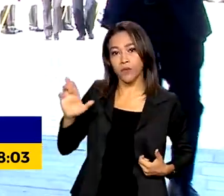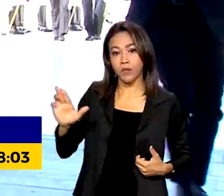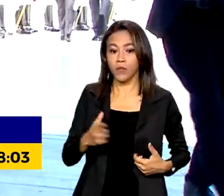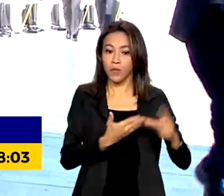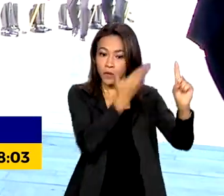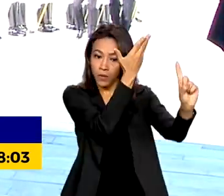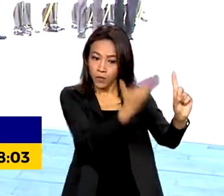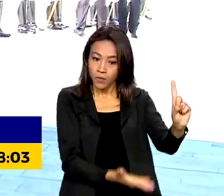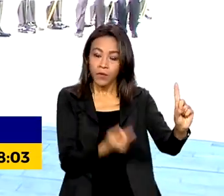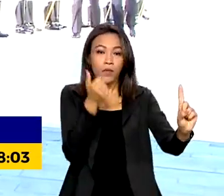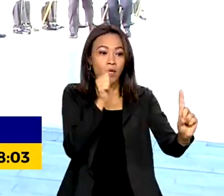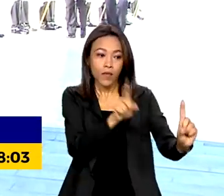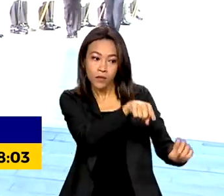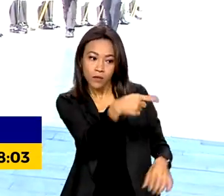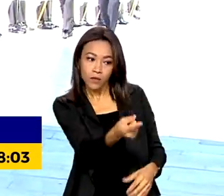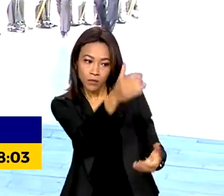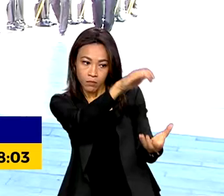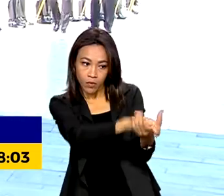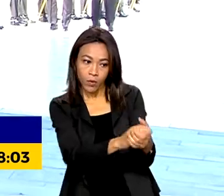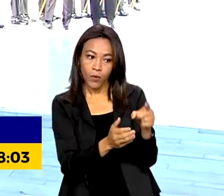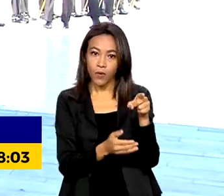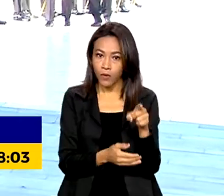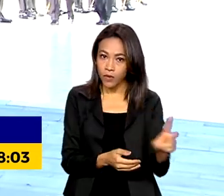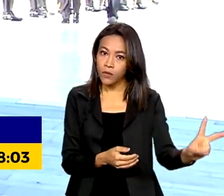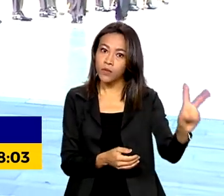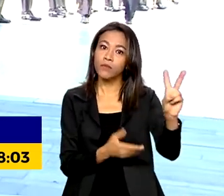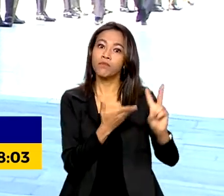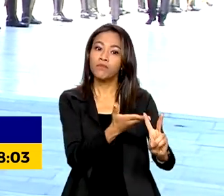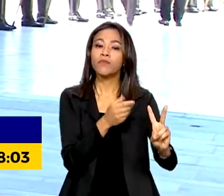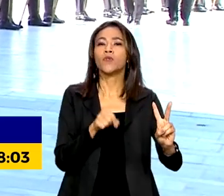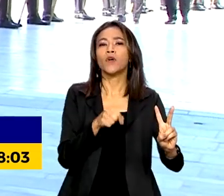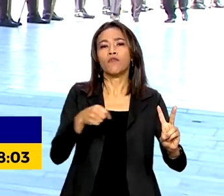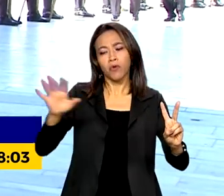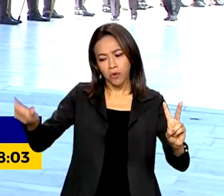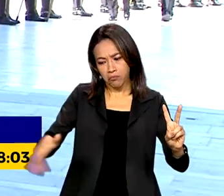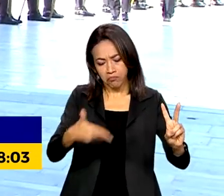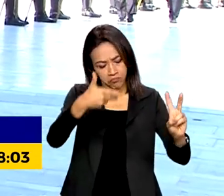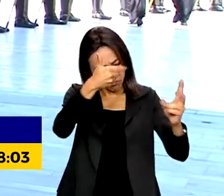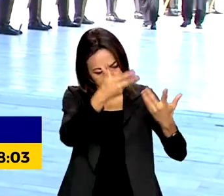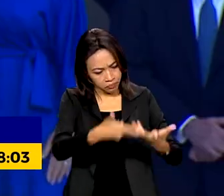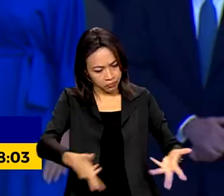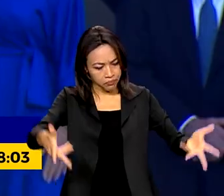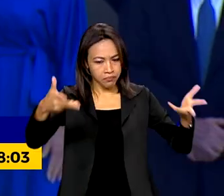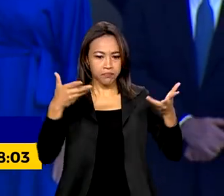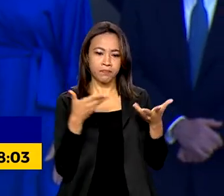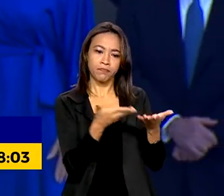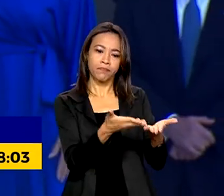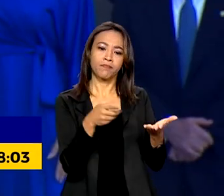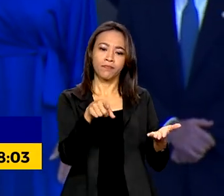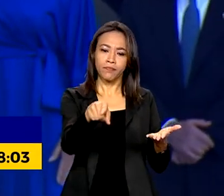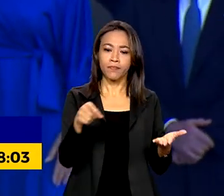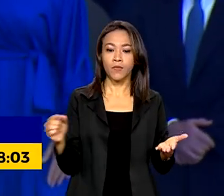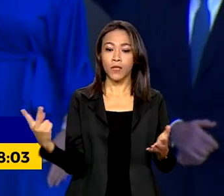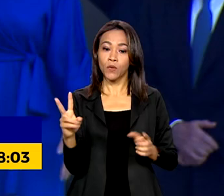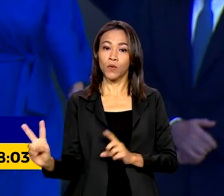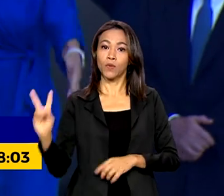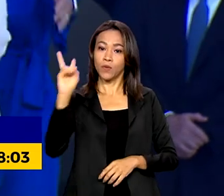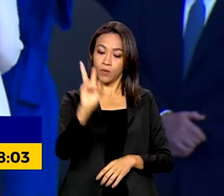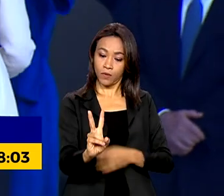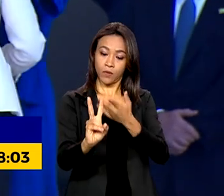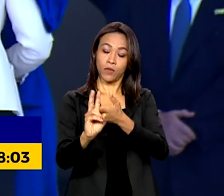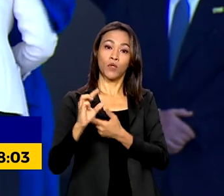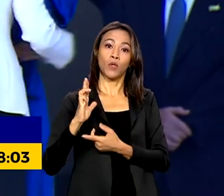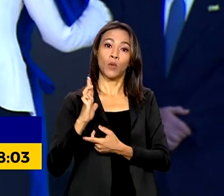Maduro e a primeira-dama venezuelana, Cília Flores de Maduro, foram recebidos pelos padres brasileiros Lula e Janja da Silva